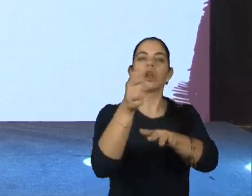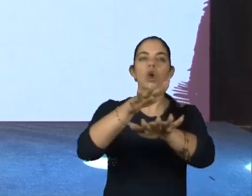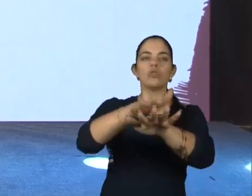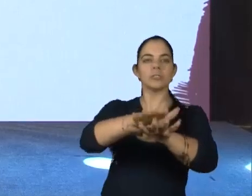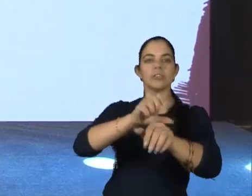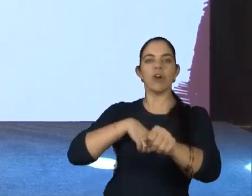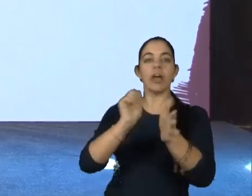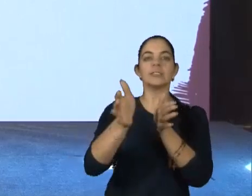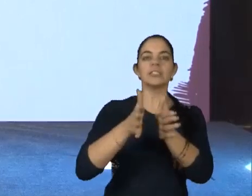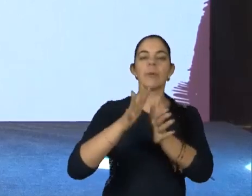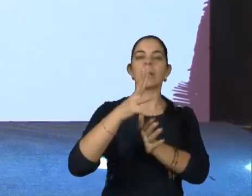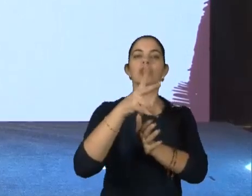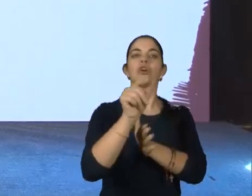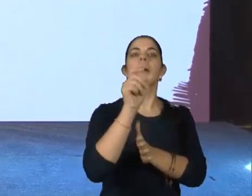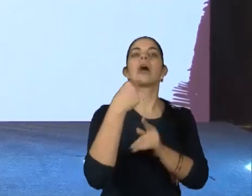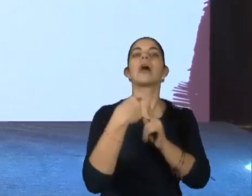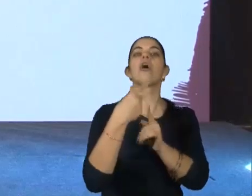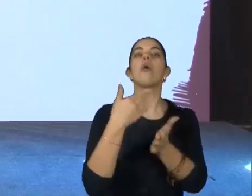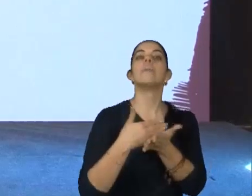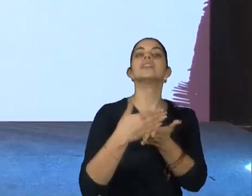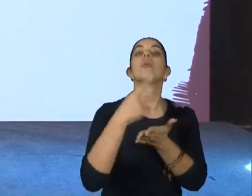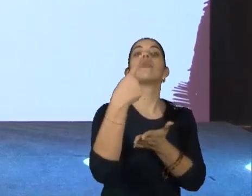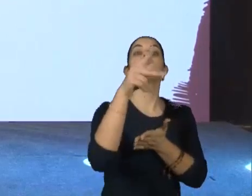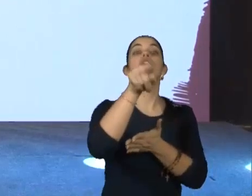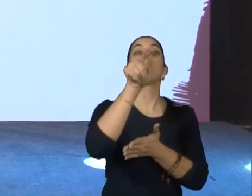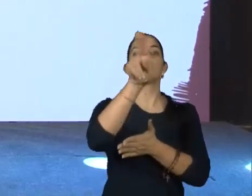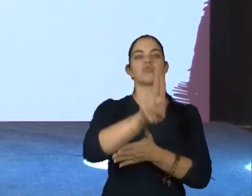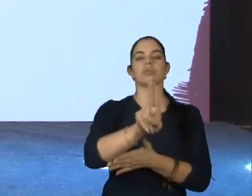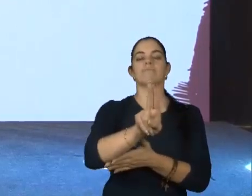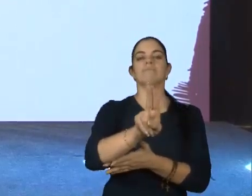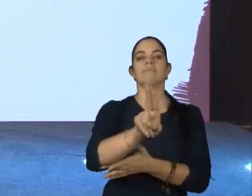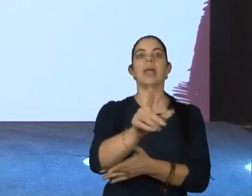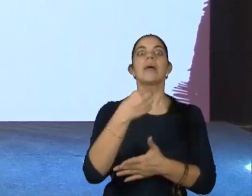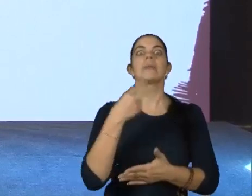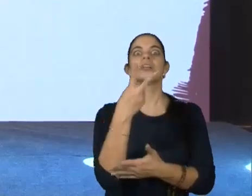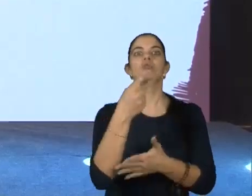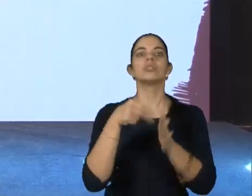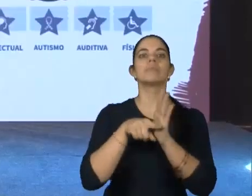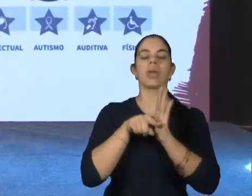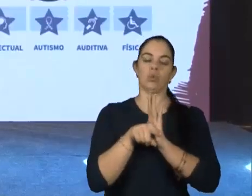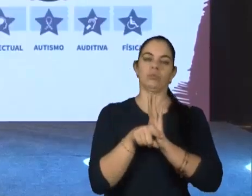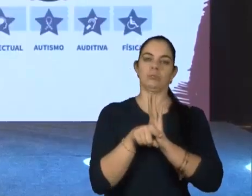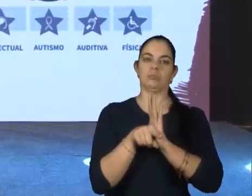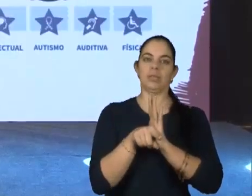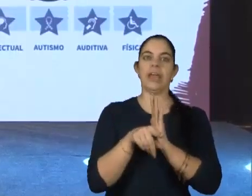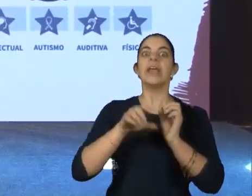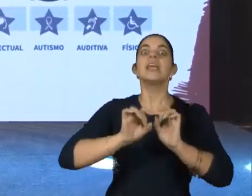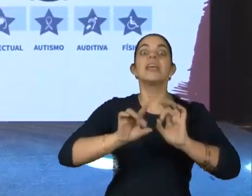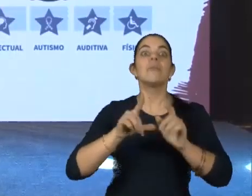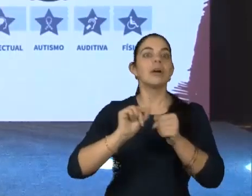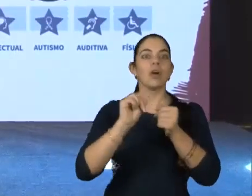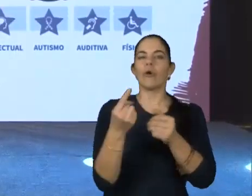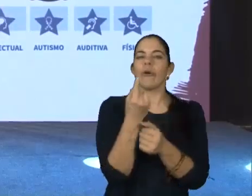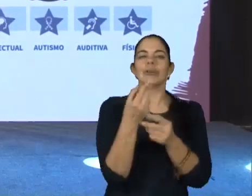e acessível, começando pelos lugares que você ocupa? Essas são as minhas perguntas. Isso é